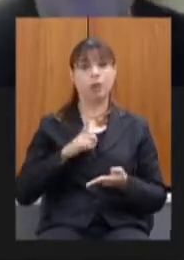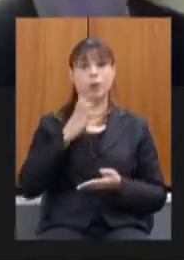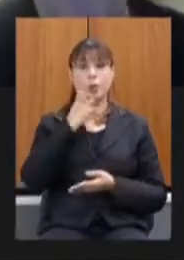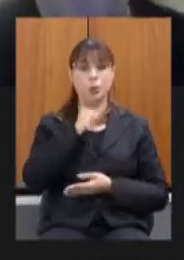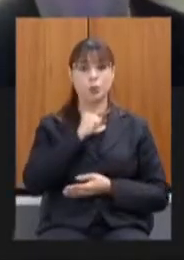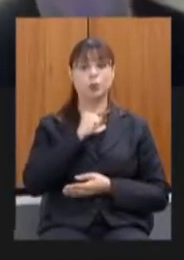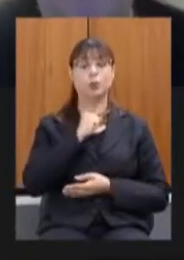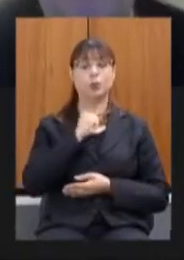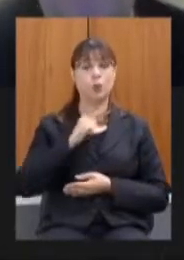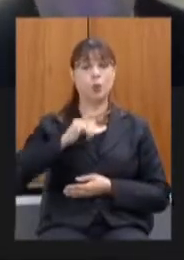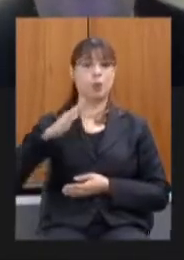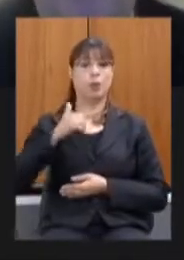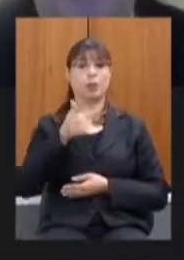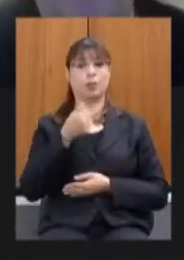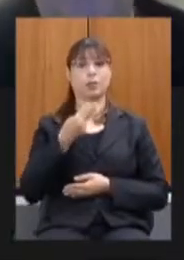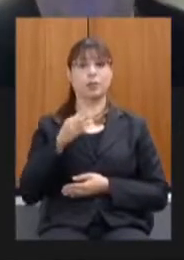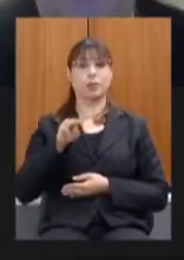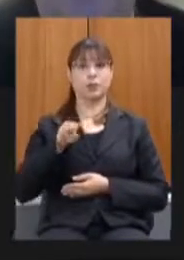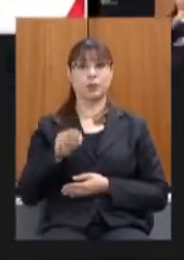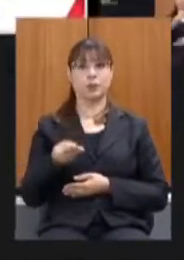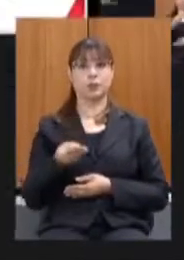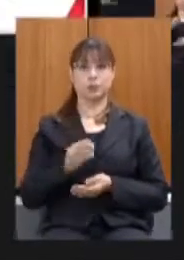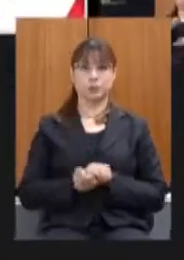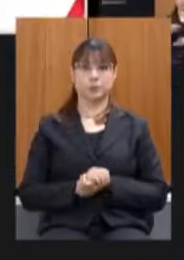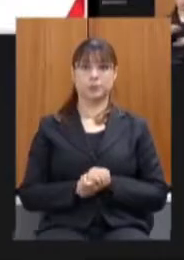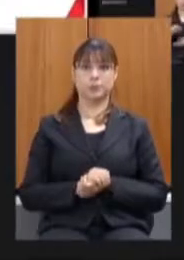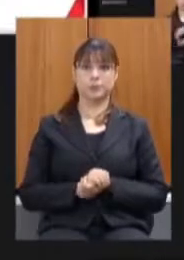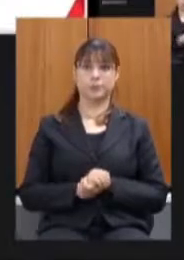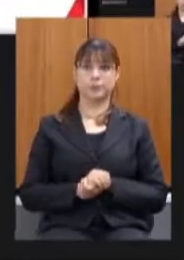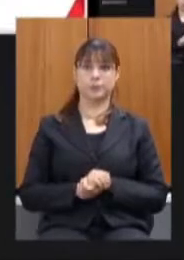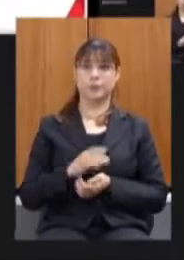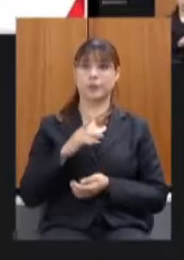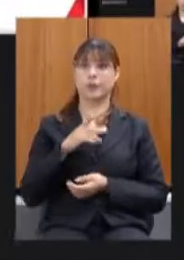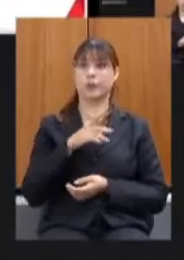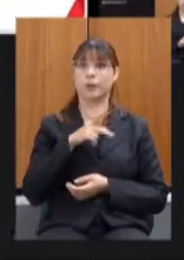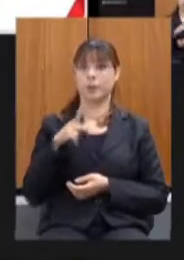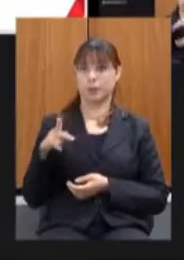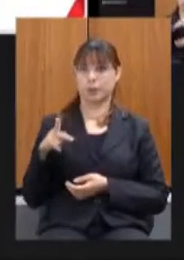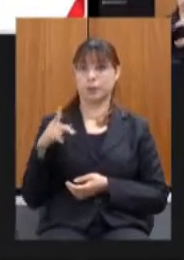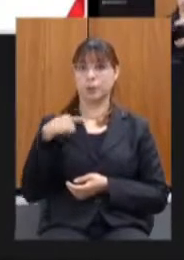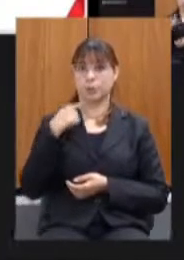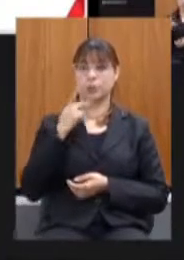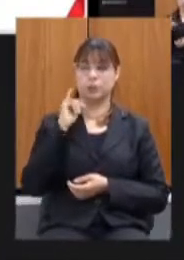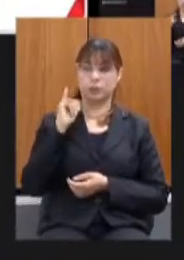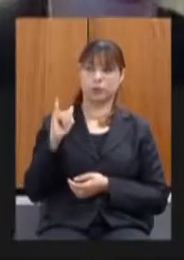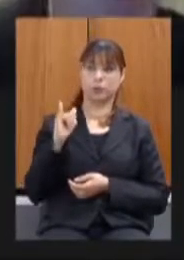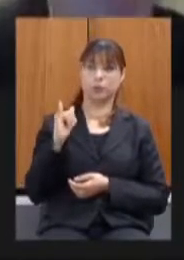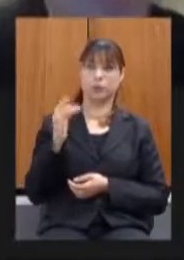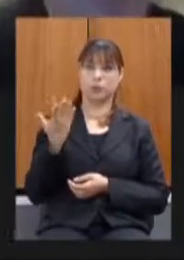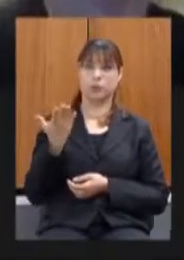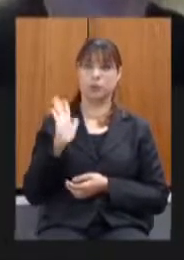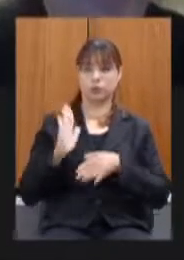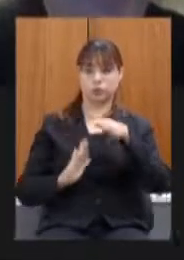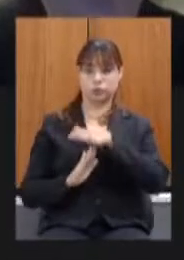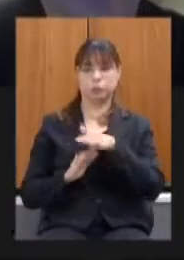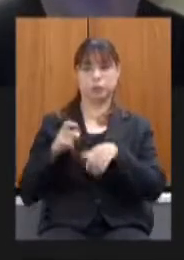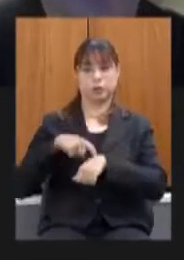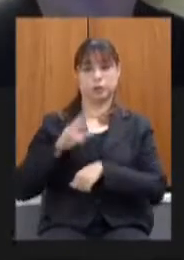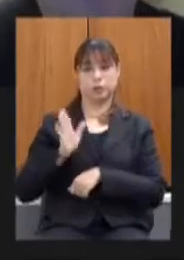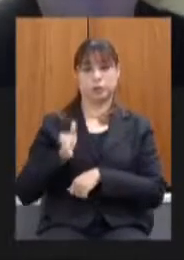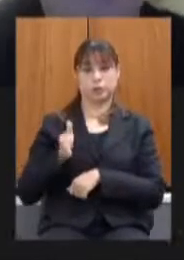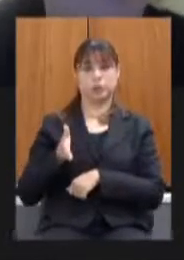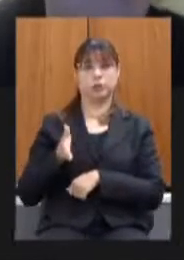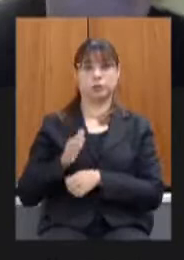milhões importante dizer sim pois não já deu meu tempo sim já